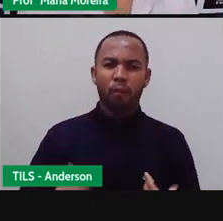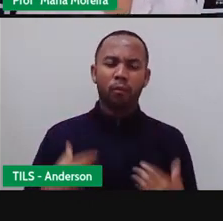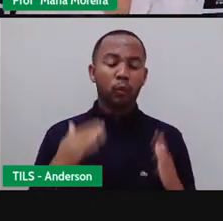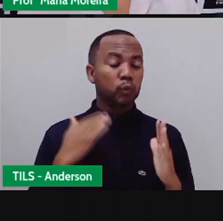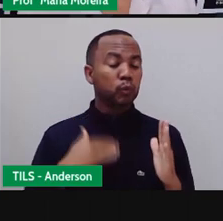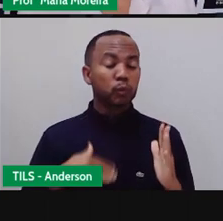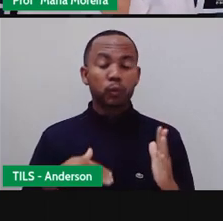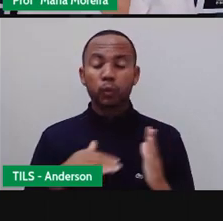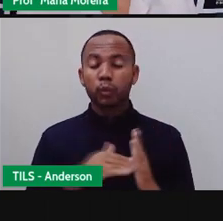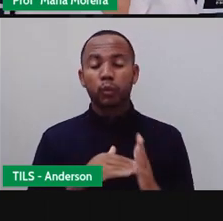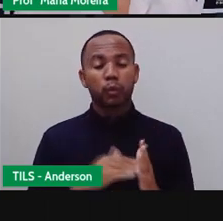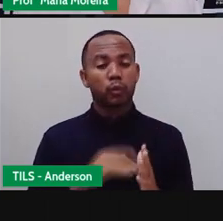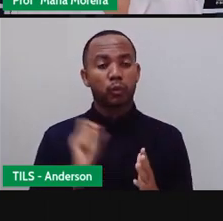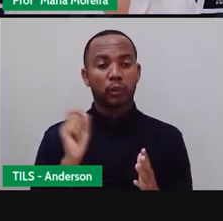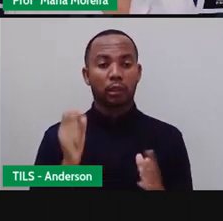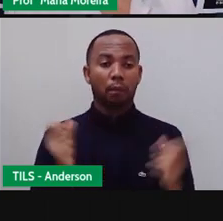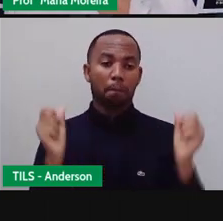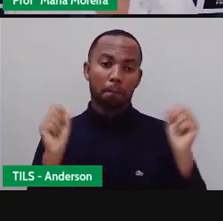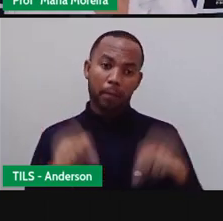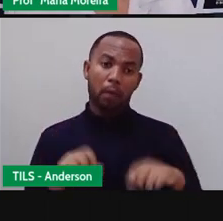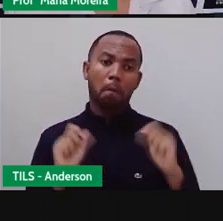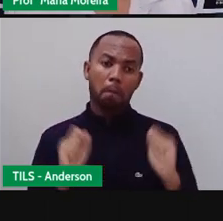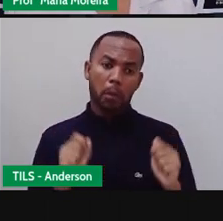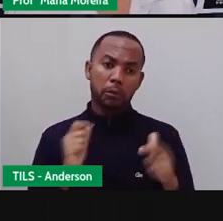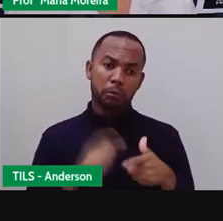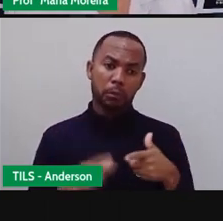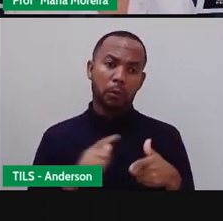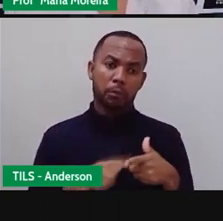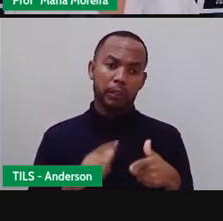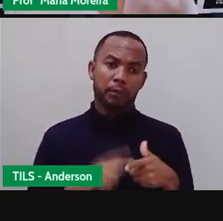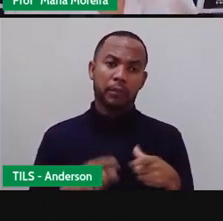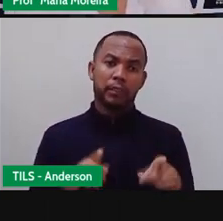isso aí a gente vai tratar sobre esses problemas, né?